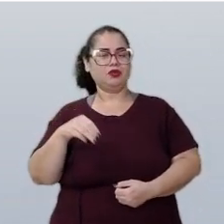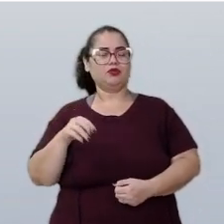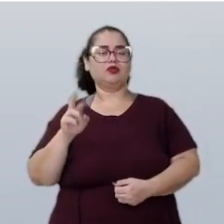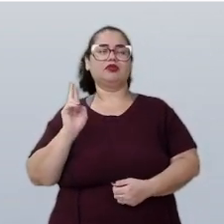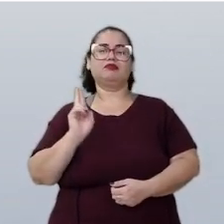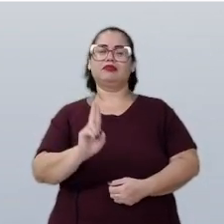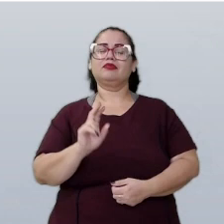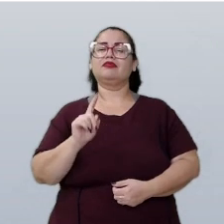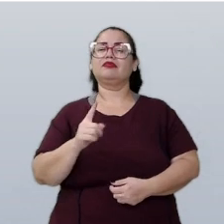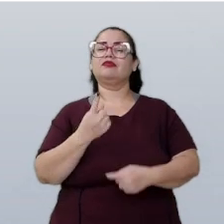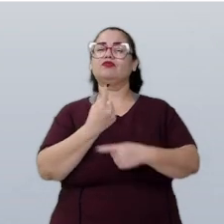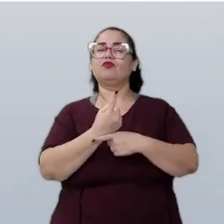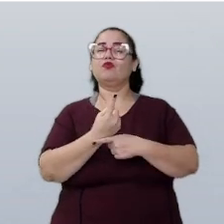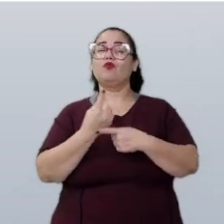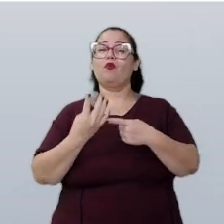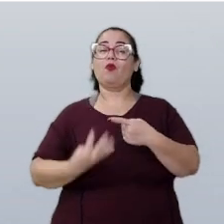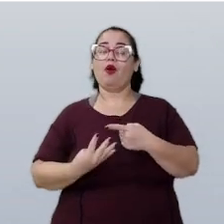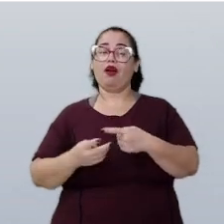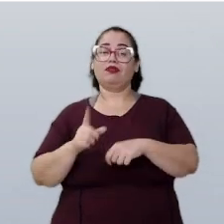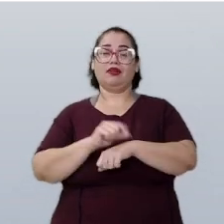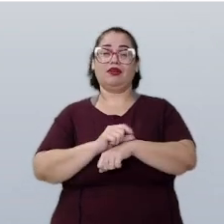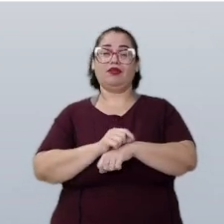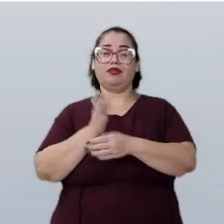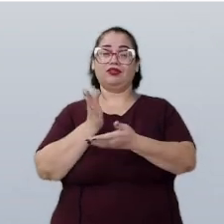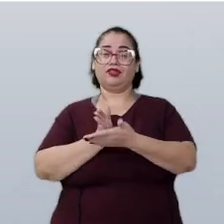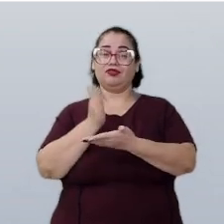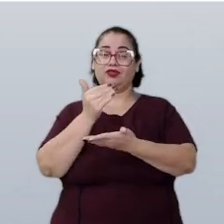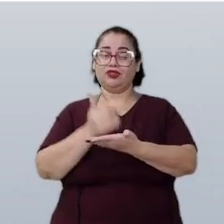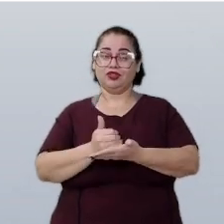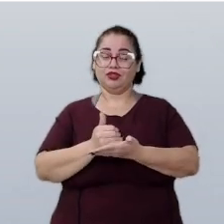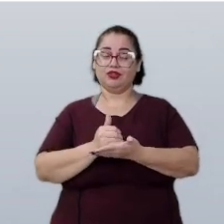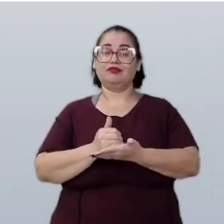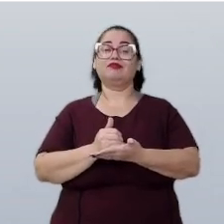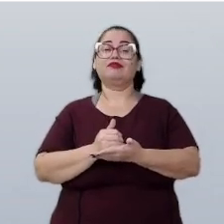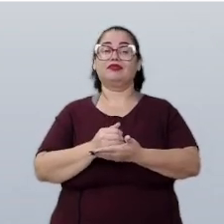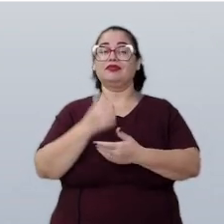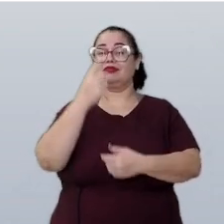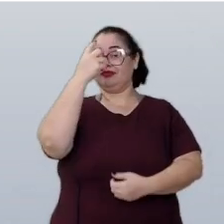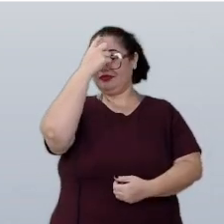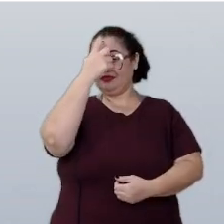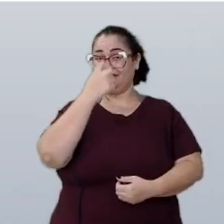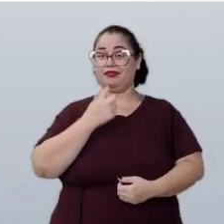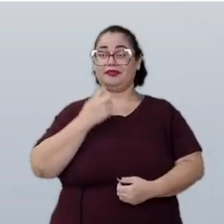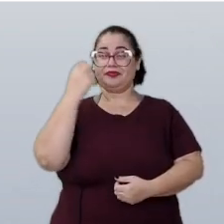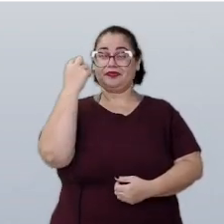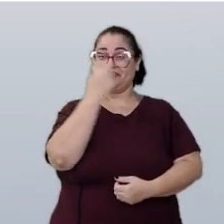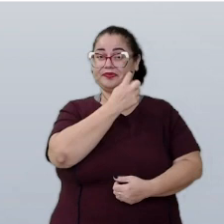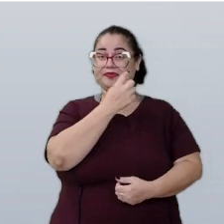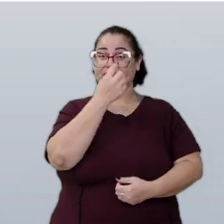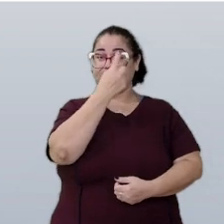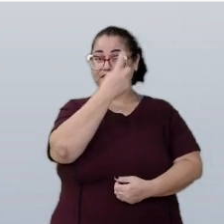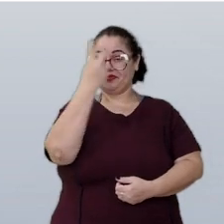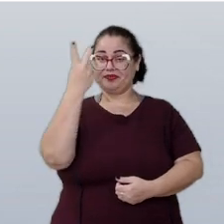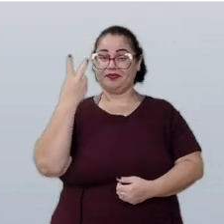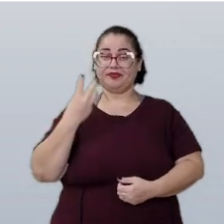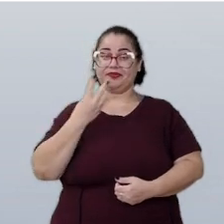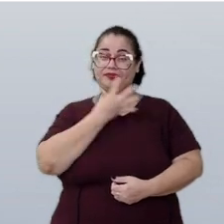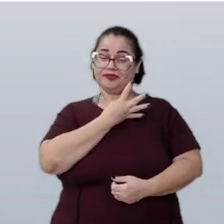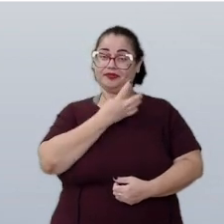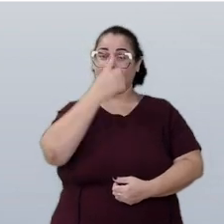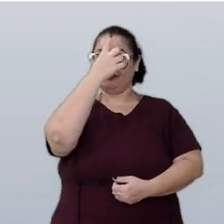representa um quarto dessa hora. Se eu dividir o relógio em quatro partes,